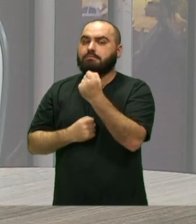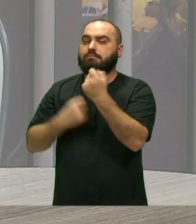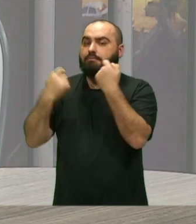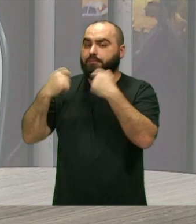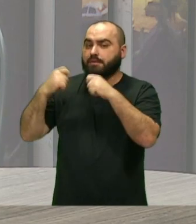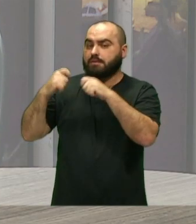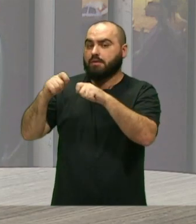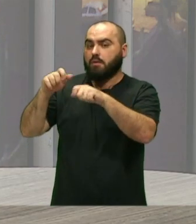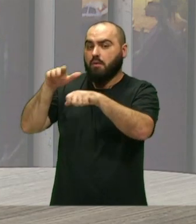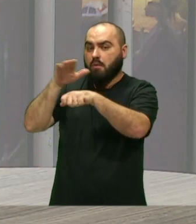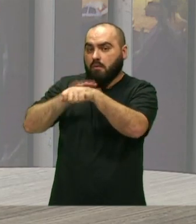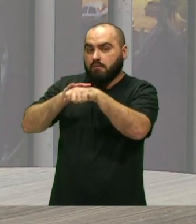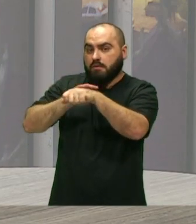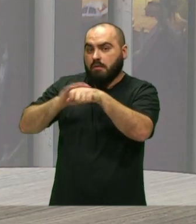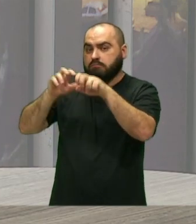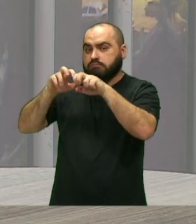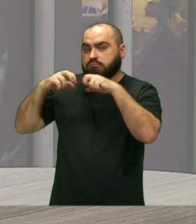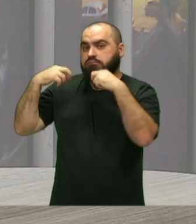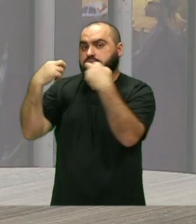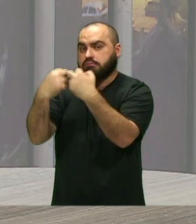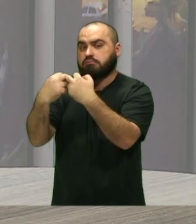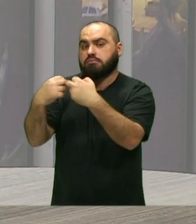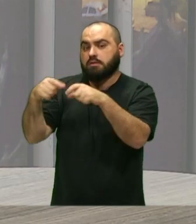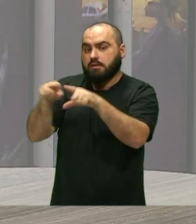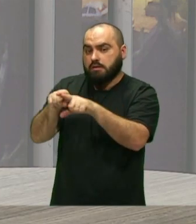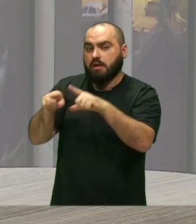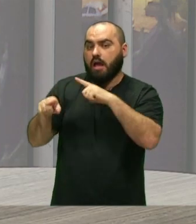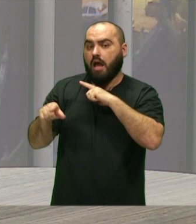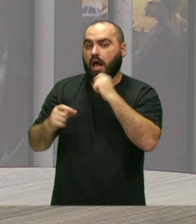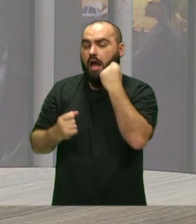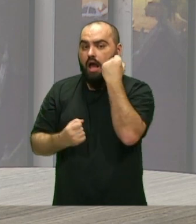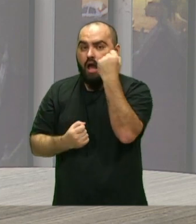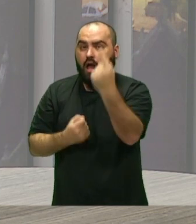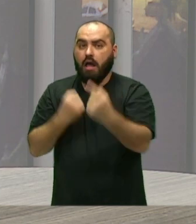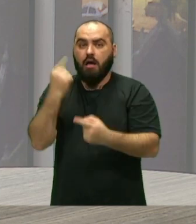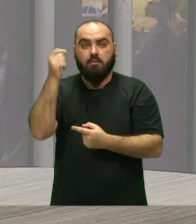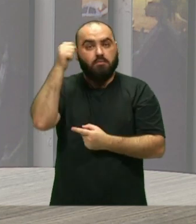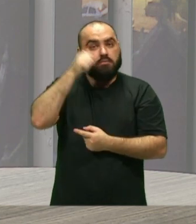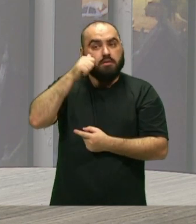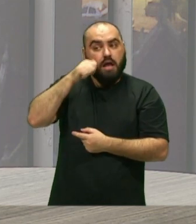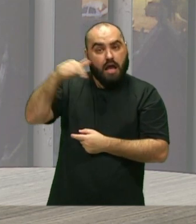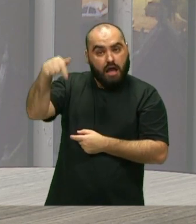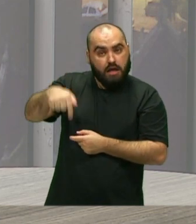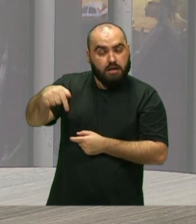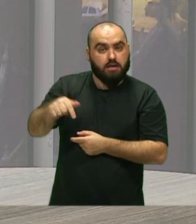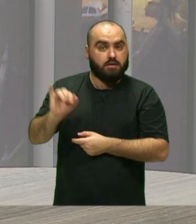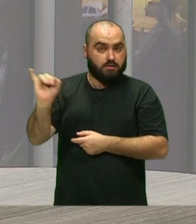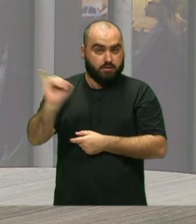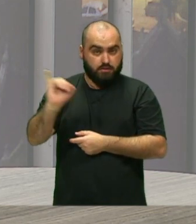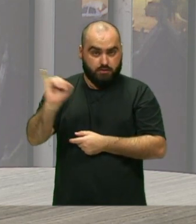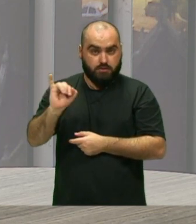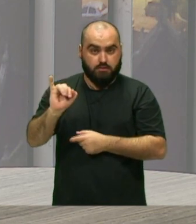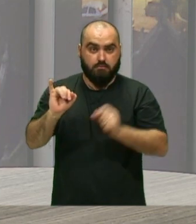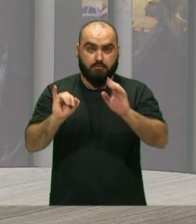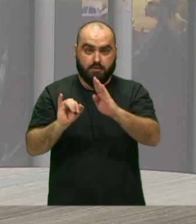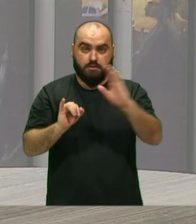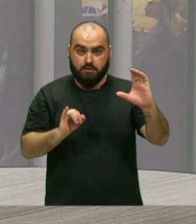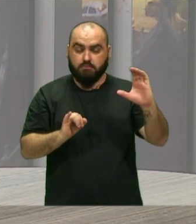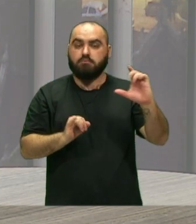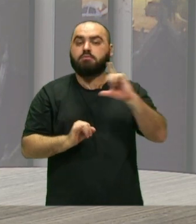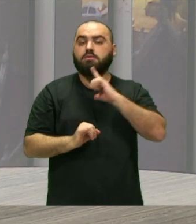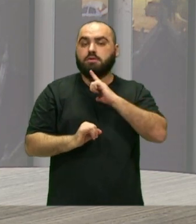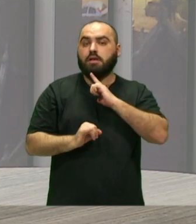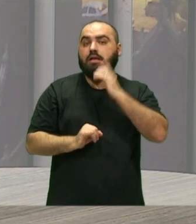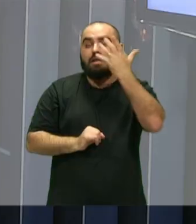conversa Sobre maternidades Atípicas A gente tem Algumas mulheres Do nosso grupo Aqui De Itajaí E Balneário Que tem